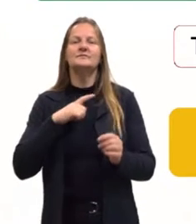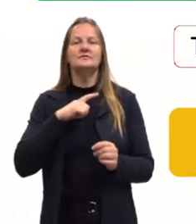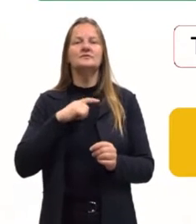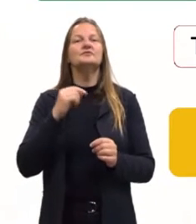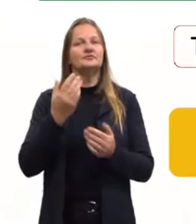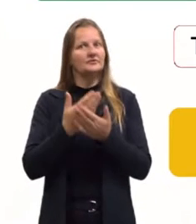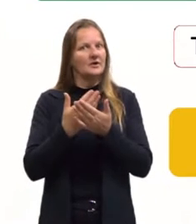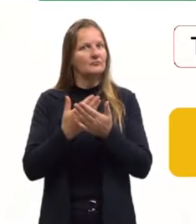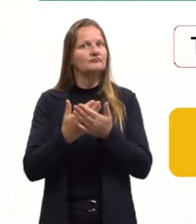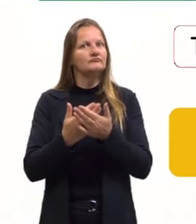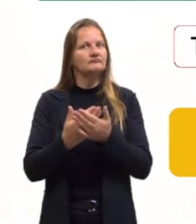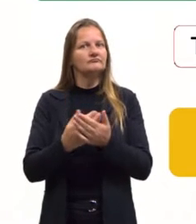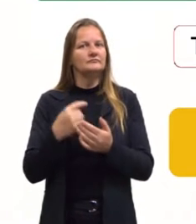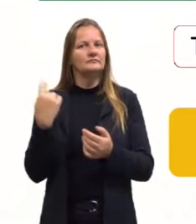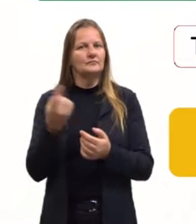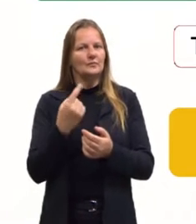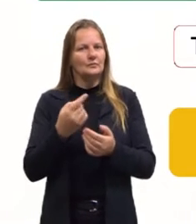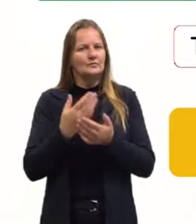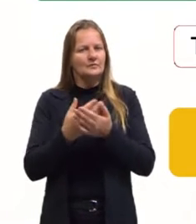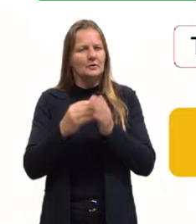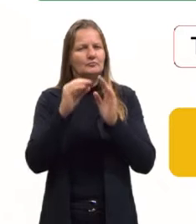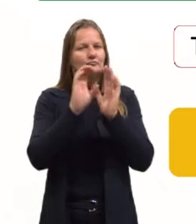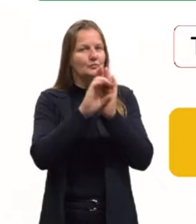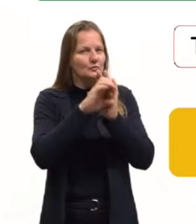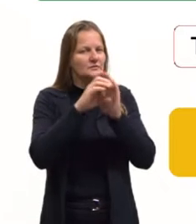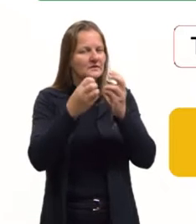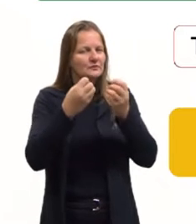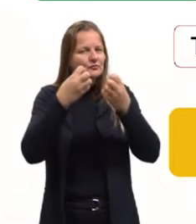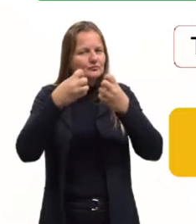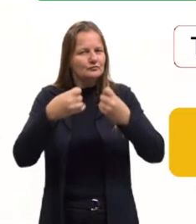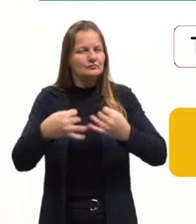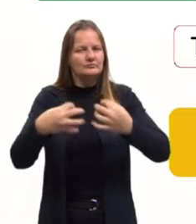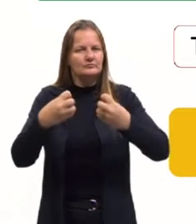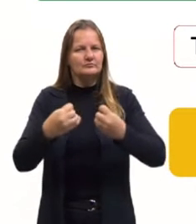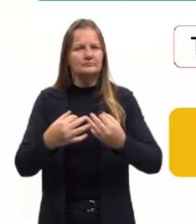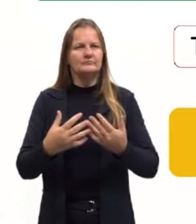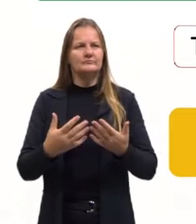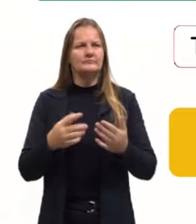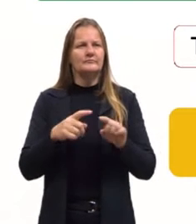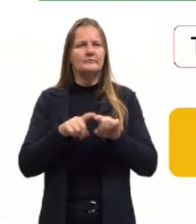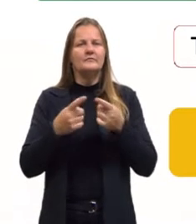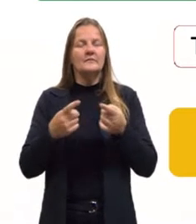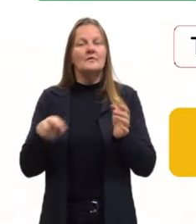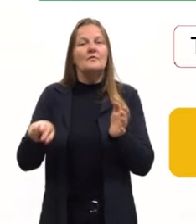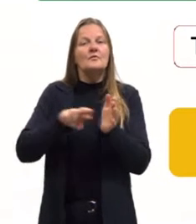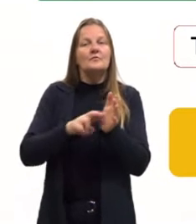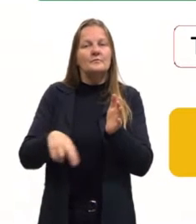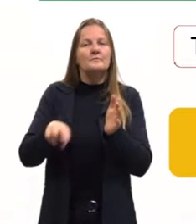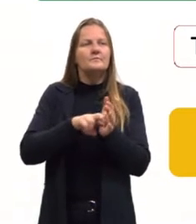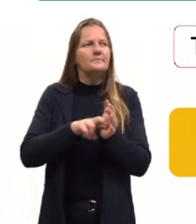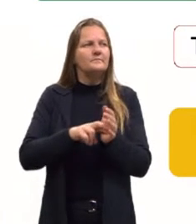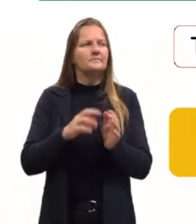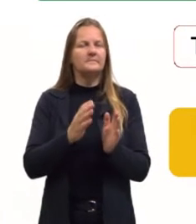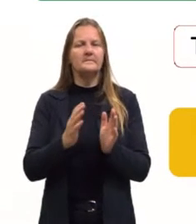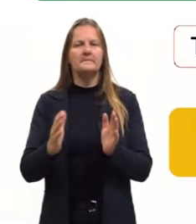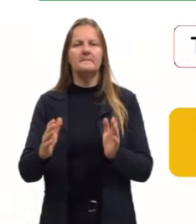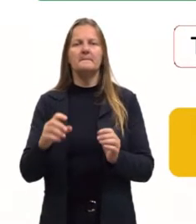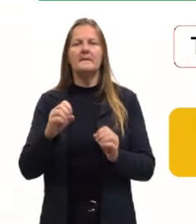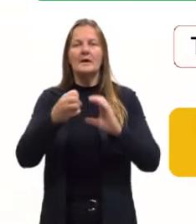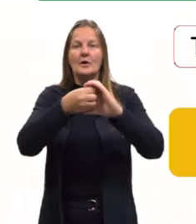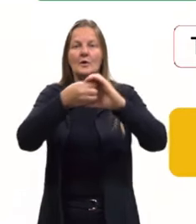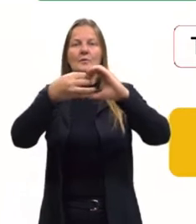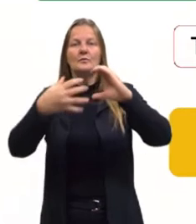que nós já estudamos, então já temos uma certa familiaridade. Nós vamos retomar brevemente, então, a